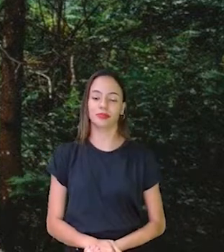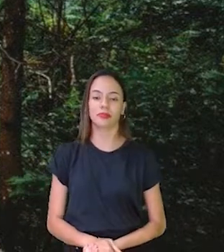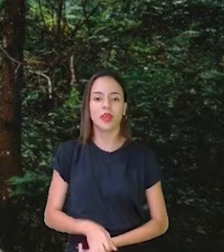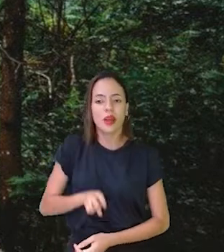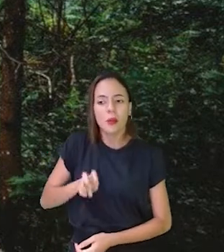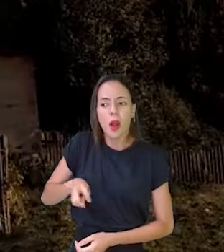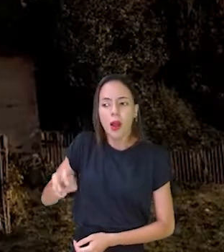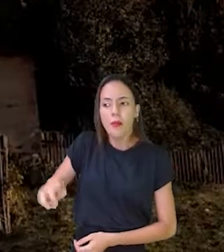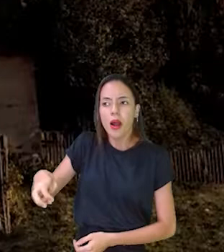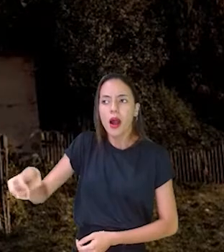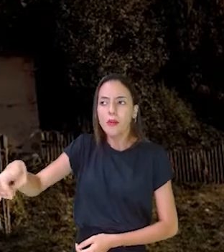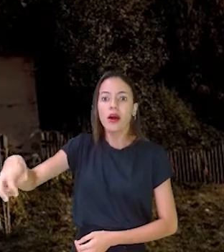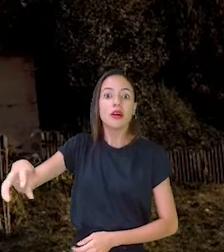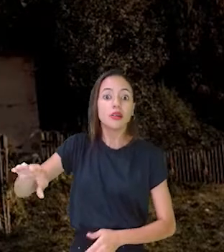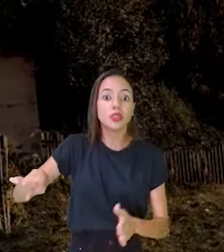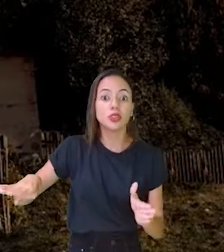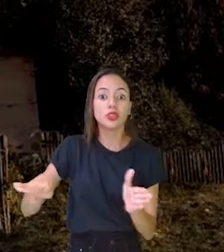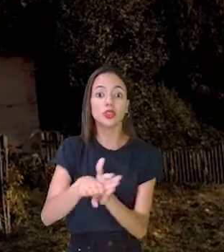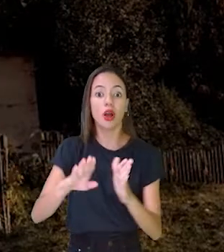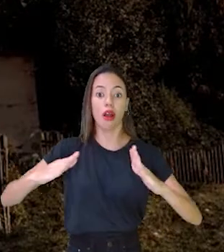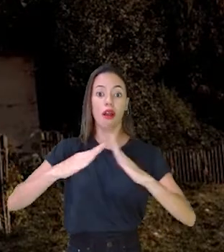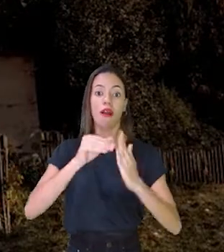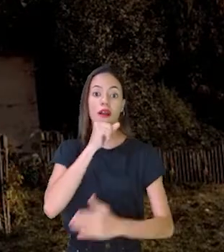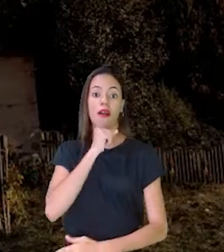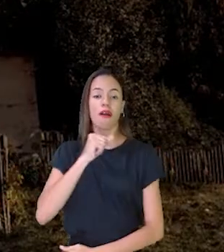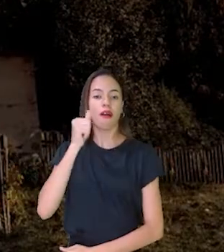ele chegou Na casa da vovózinha, ó